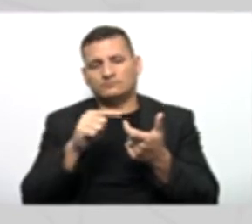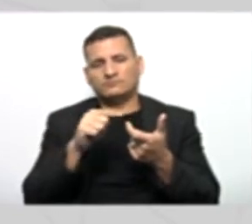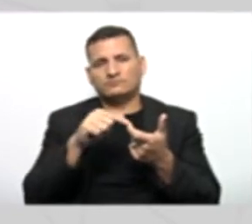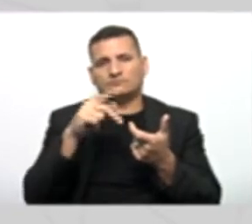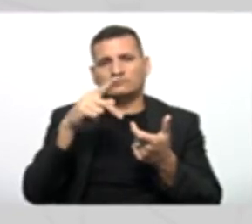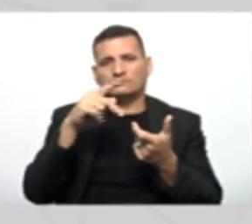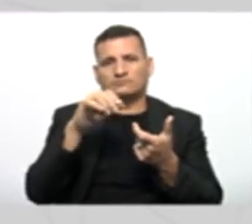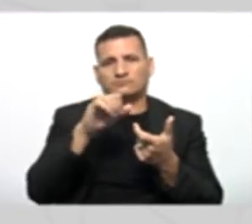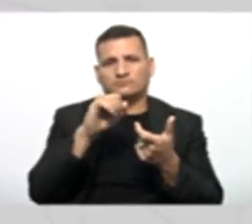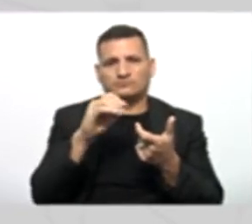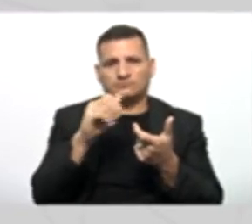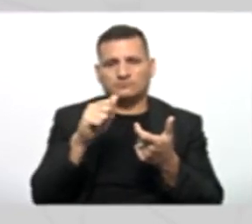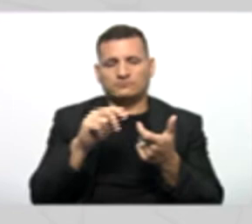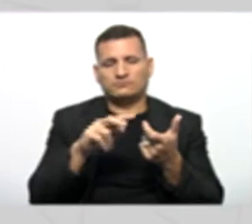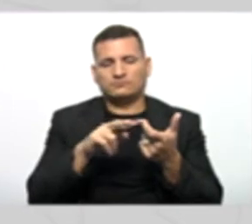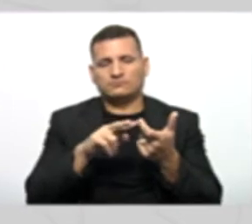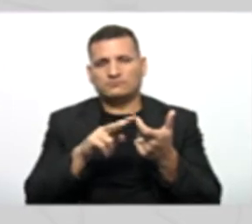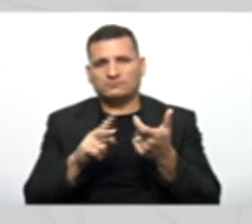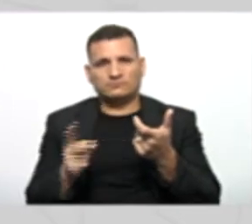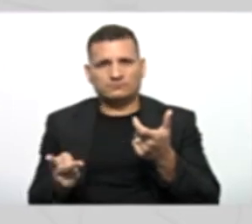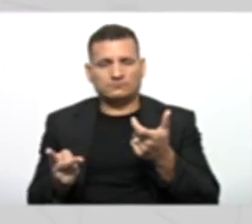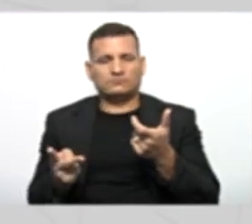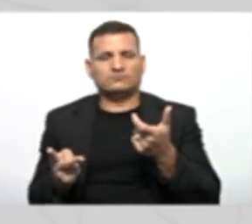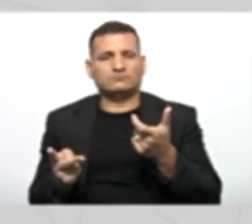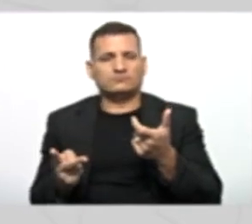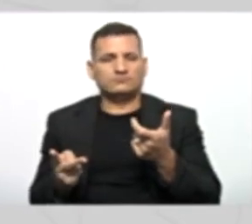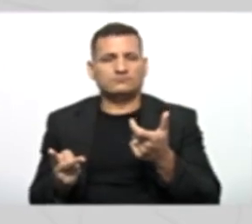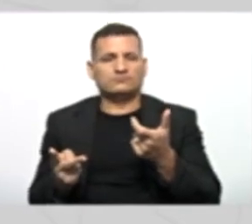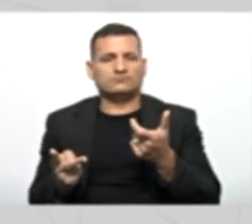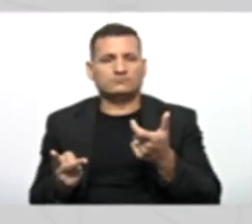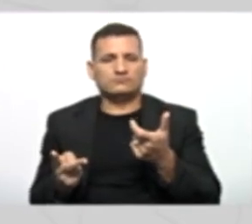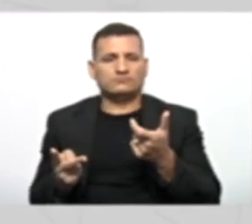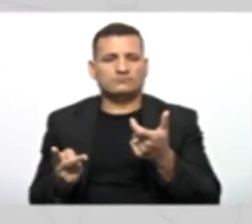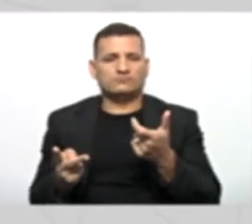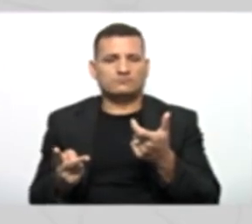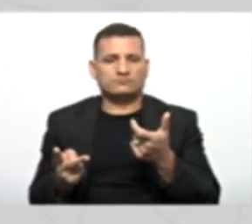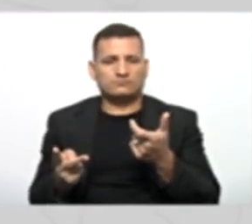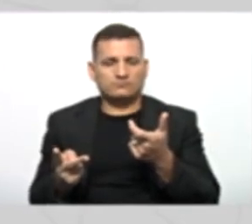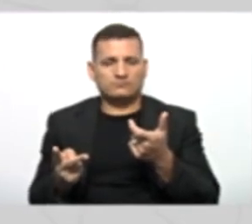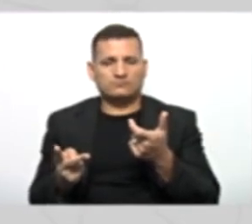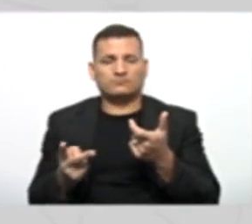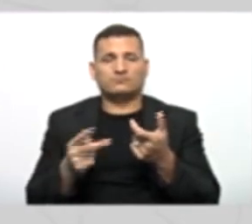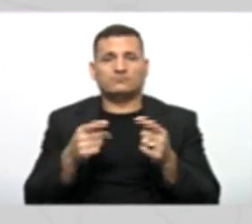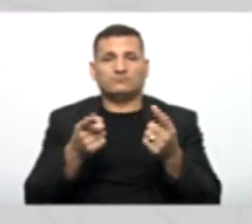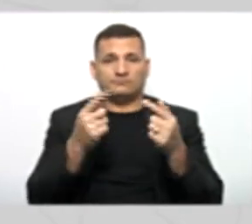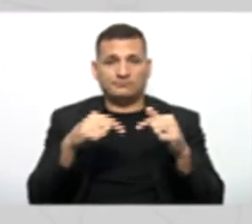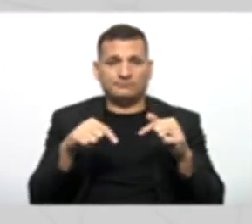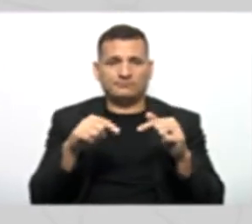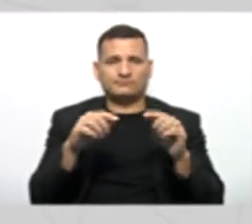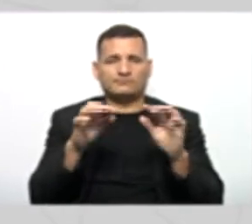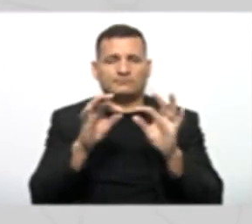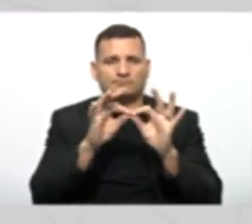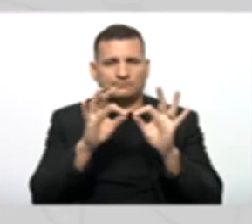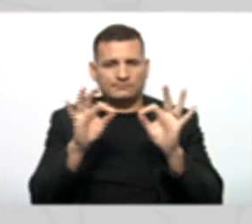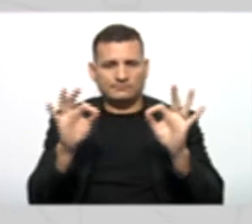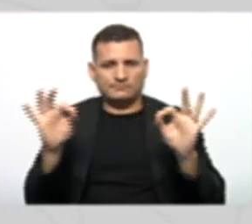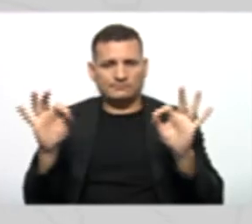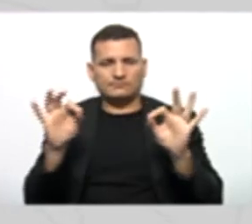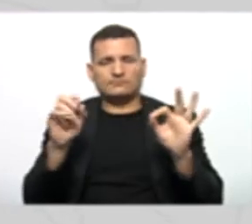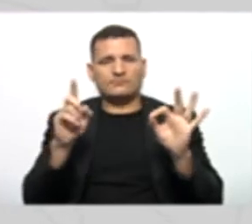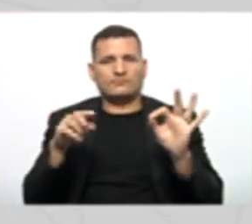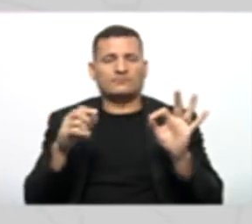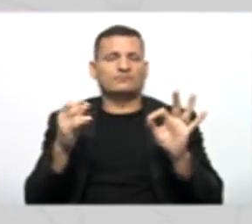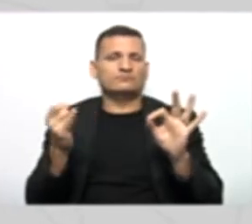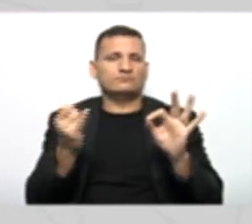pai, que é a classe pessoa. Então, essa linha que nós criamos aqui é fundamental para que isso